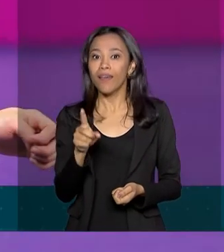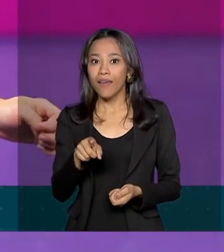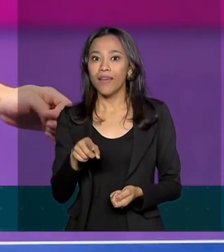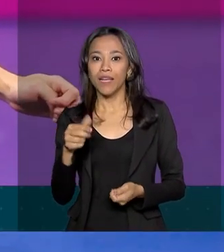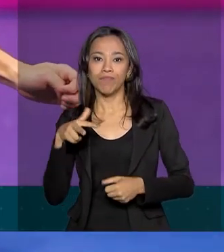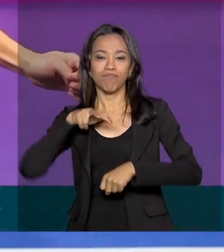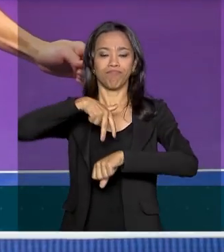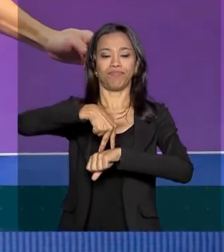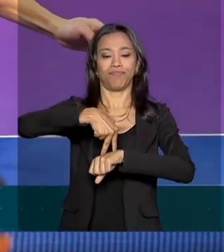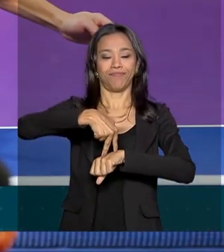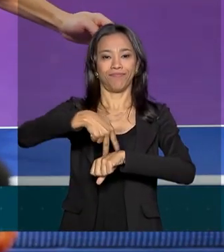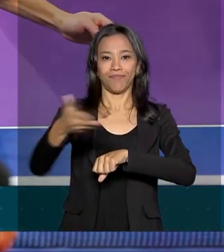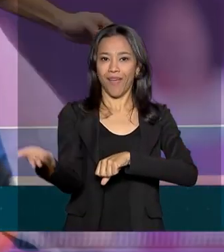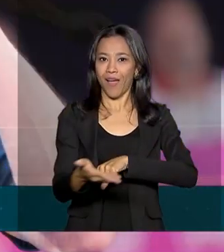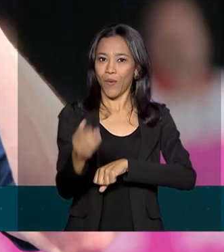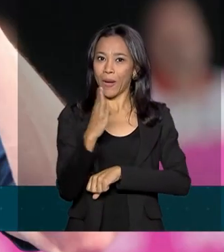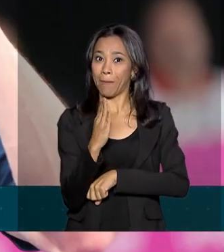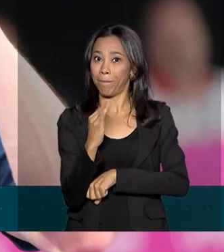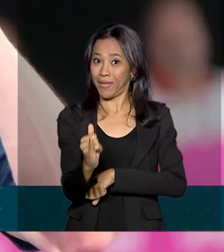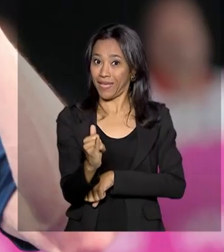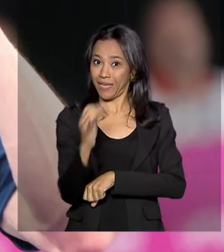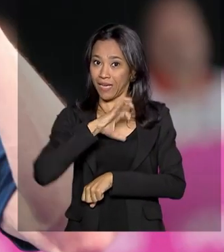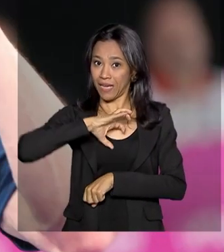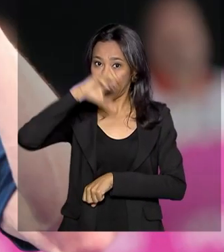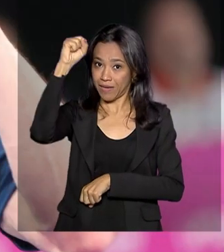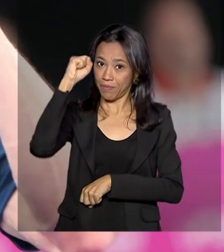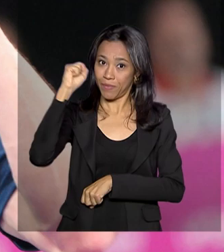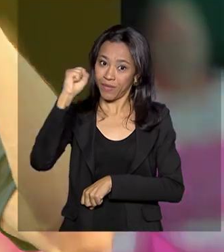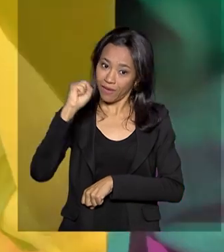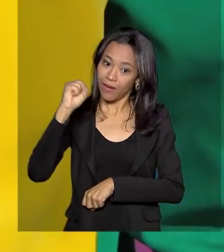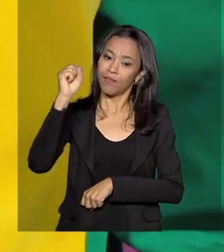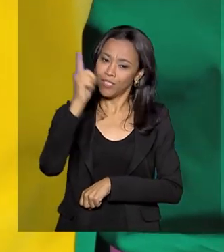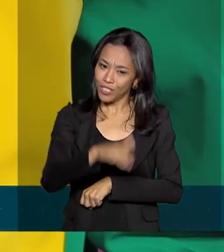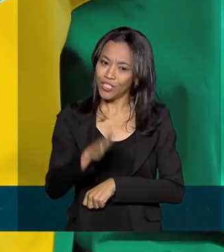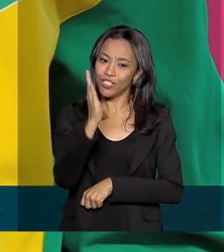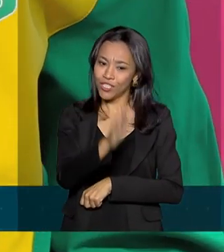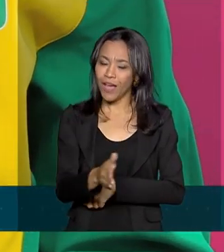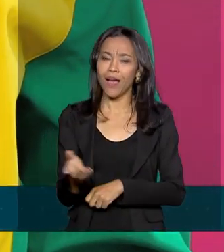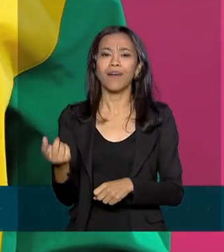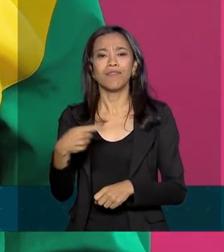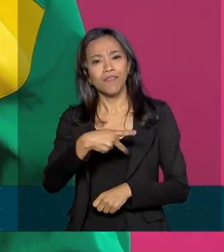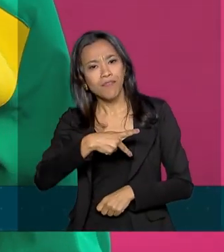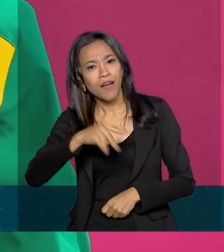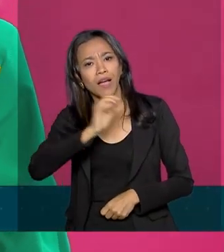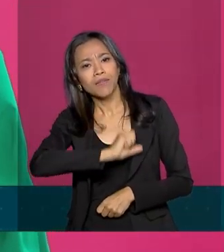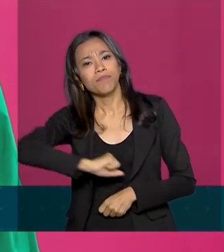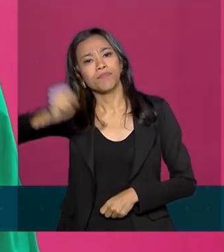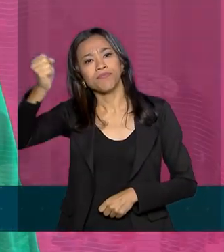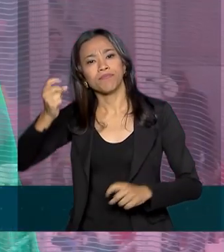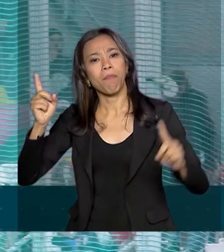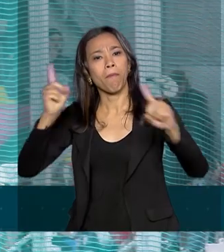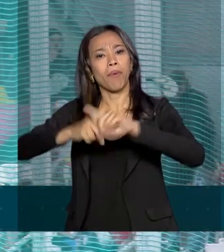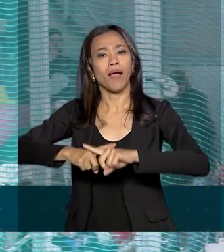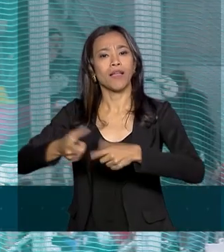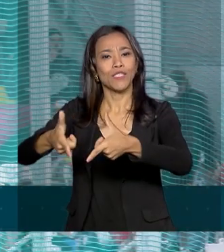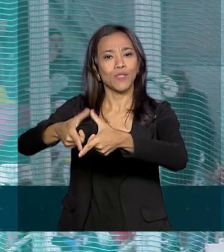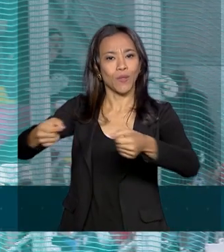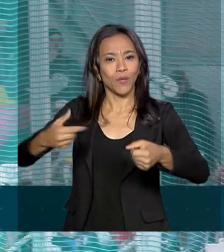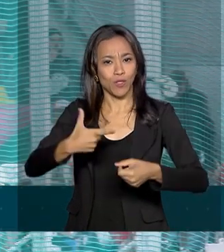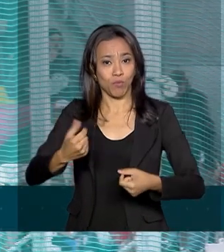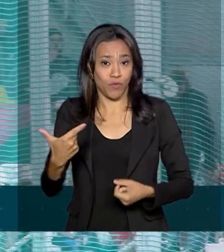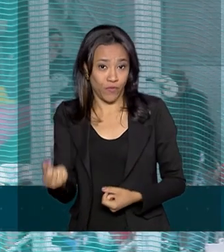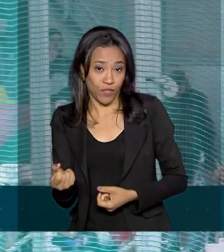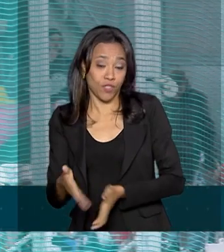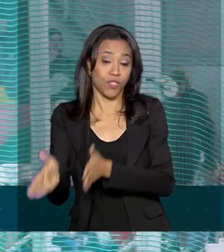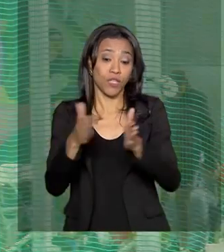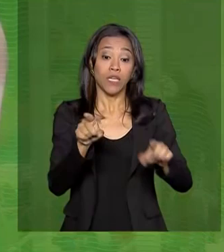topo do pódio. Agora é bicampeão no individual e já está classificado para Tóquio 2020. No atletismo,